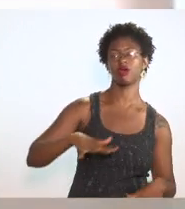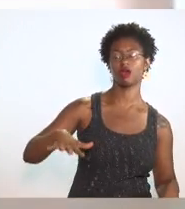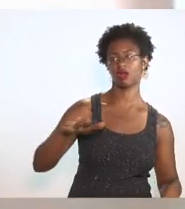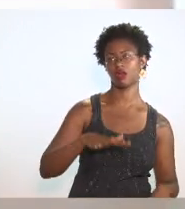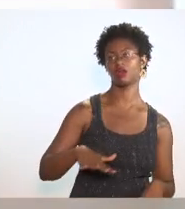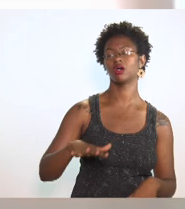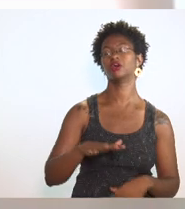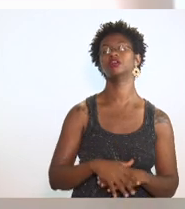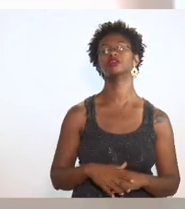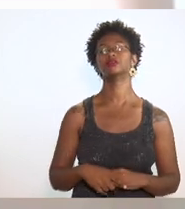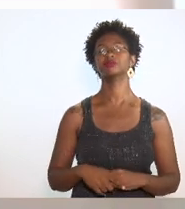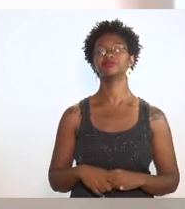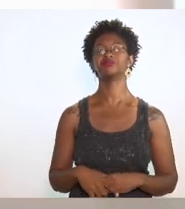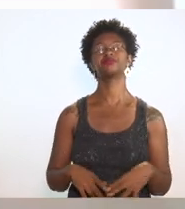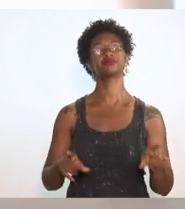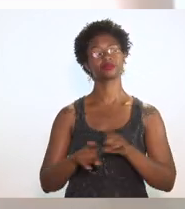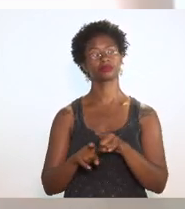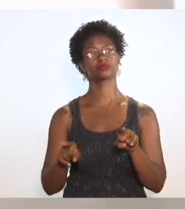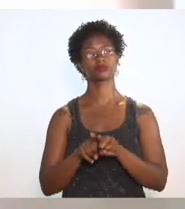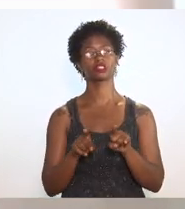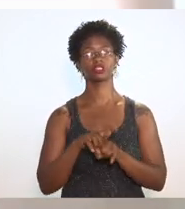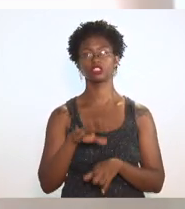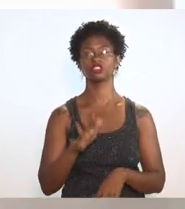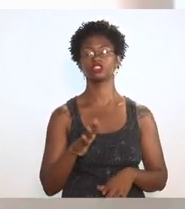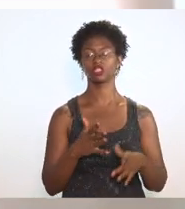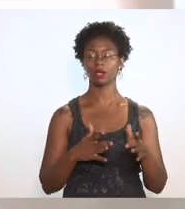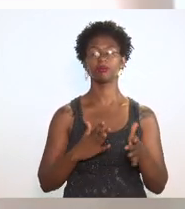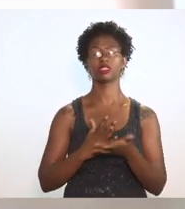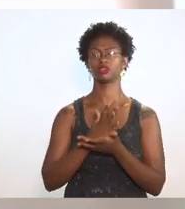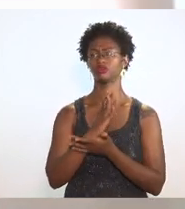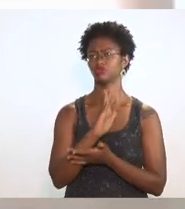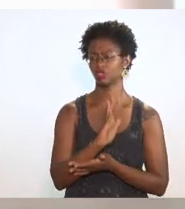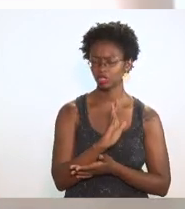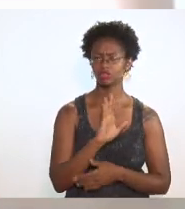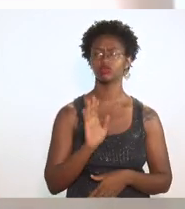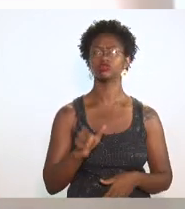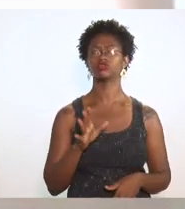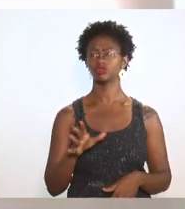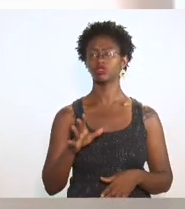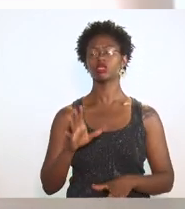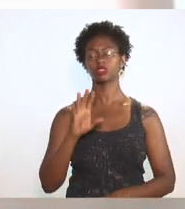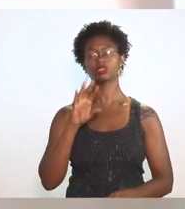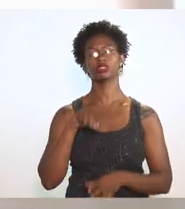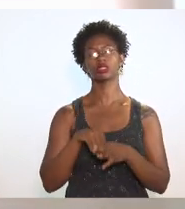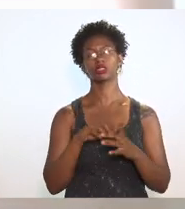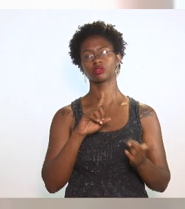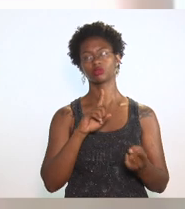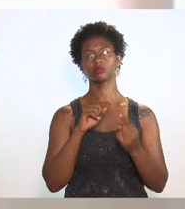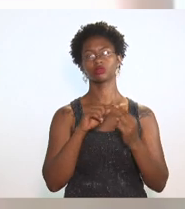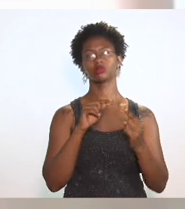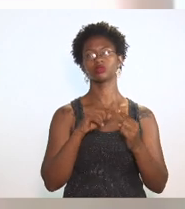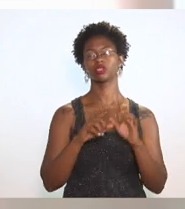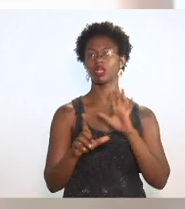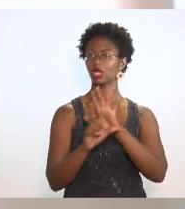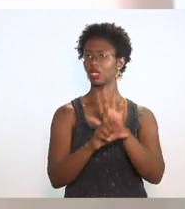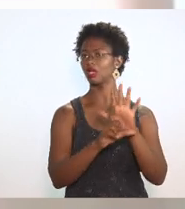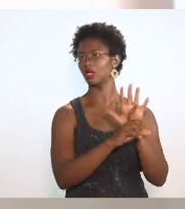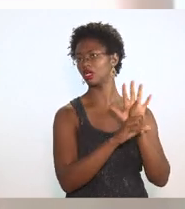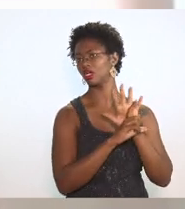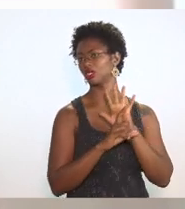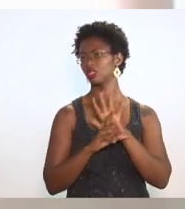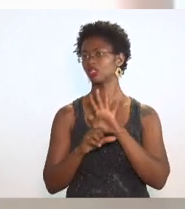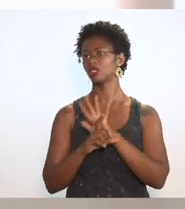.2006, já foi devidamente convalidado nos moldes da Lei Complementar 160 do Convênio 190,